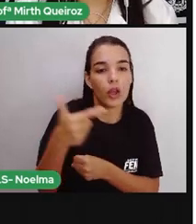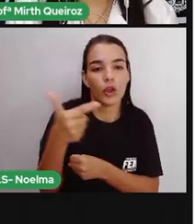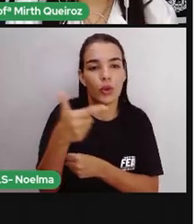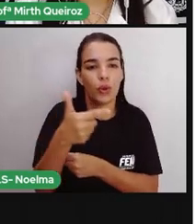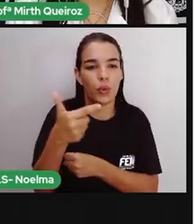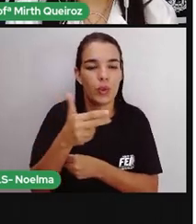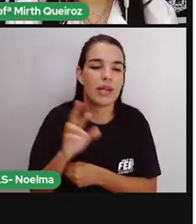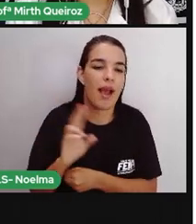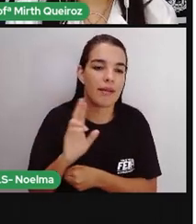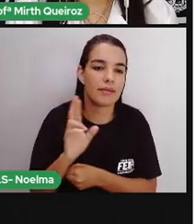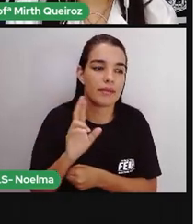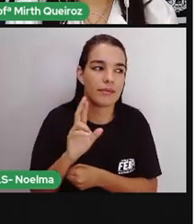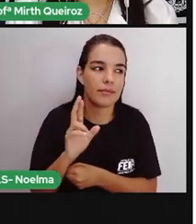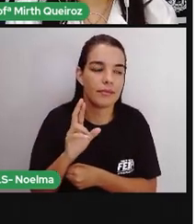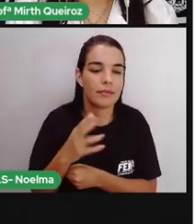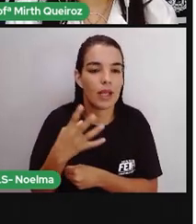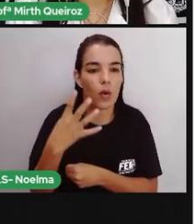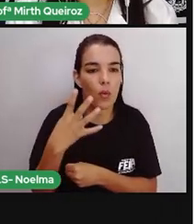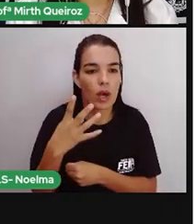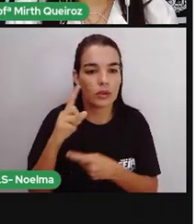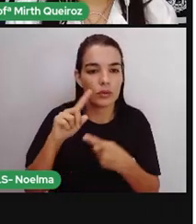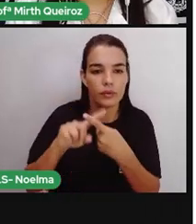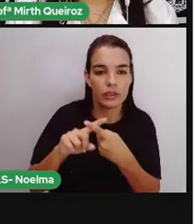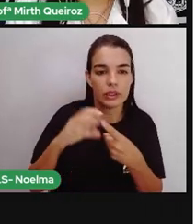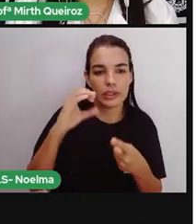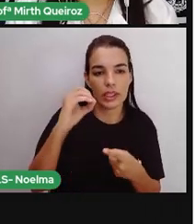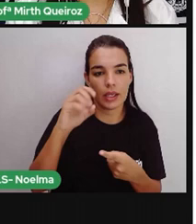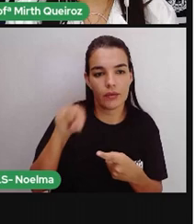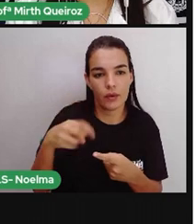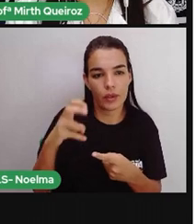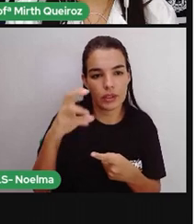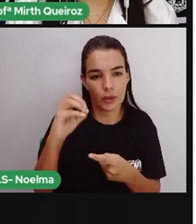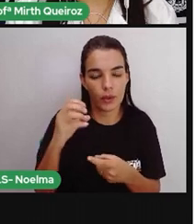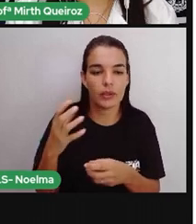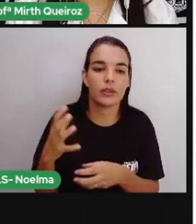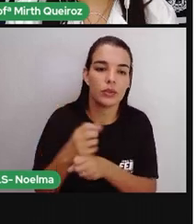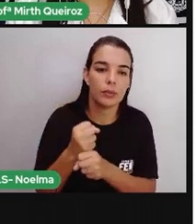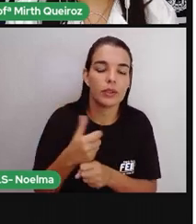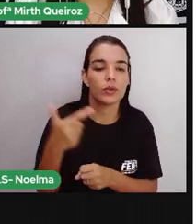4, 2 reais. 4 vezes 50, 2 reais.